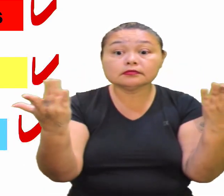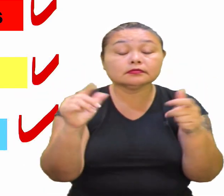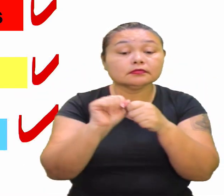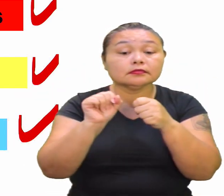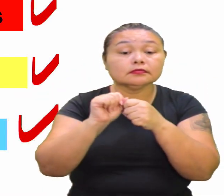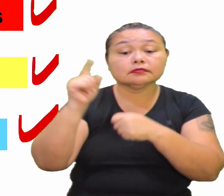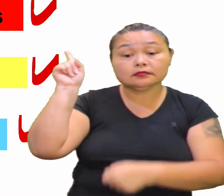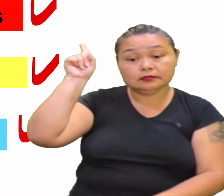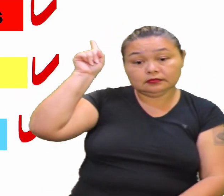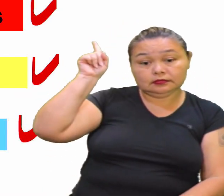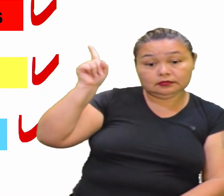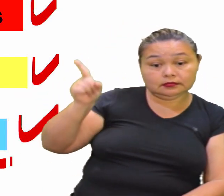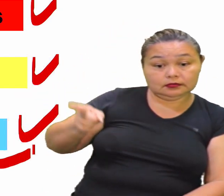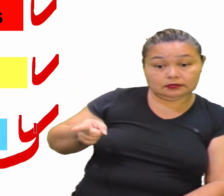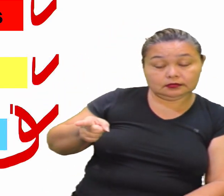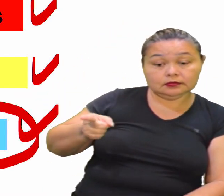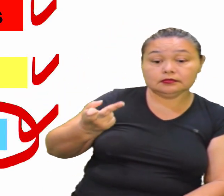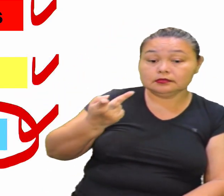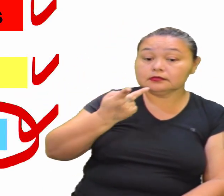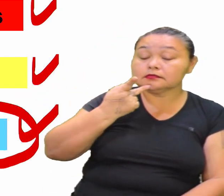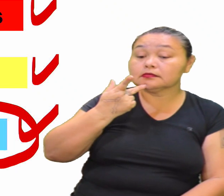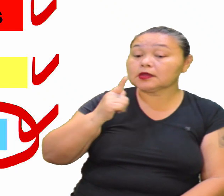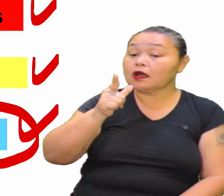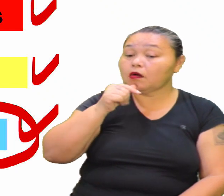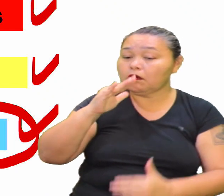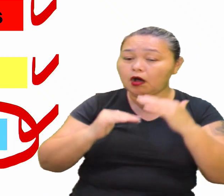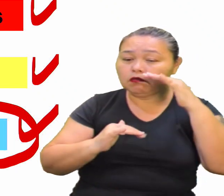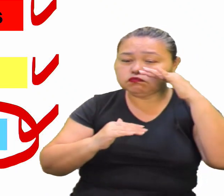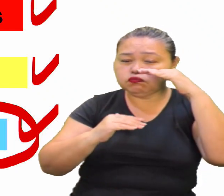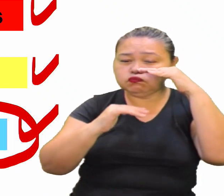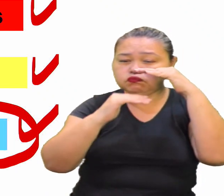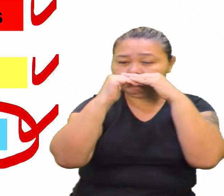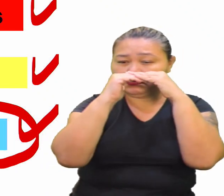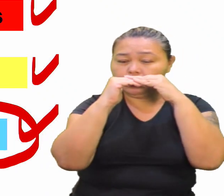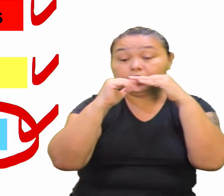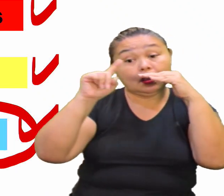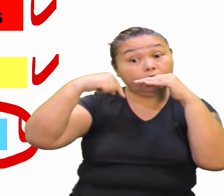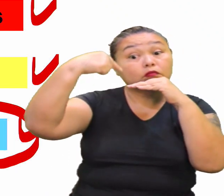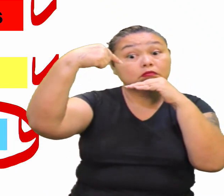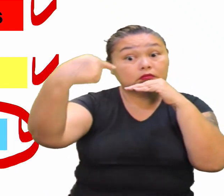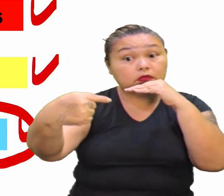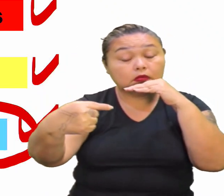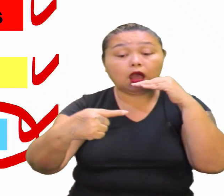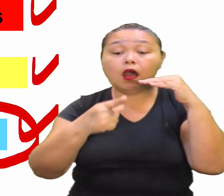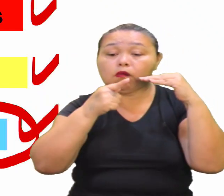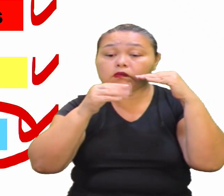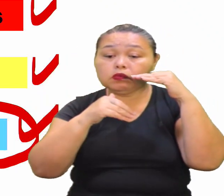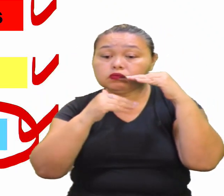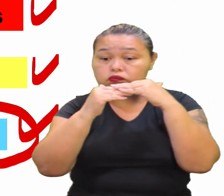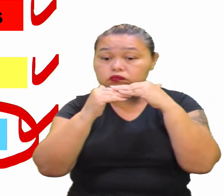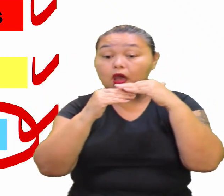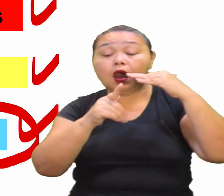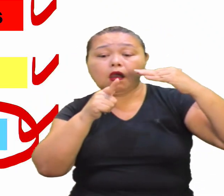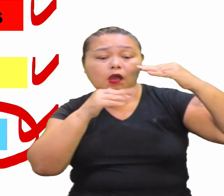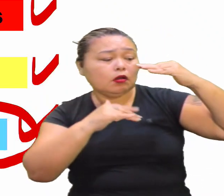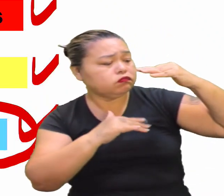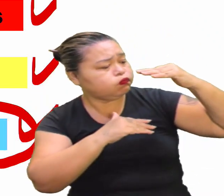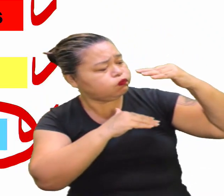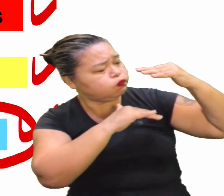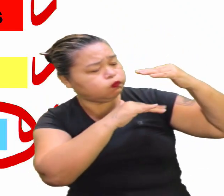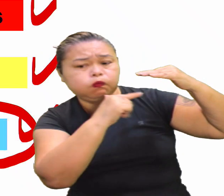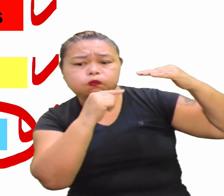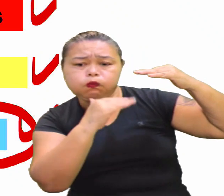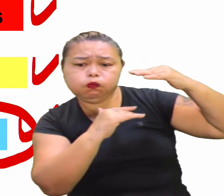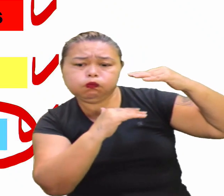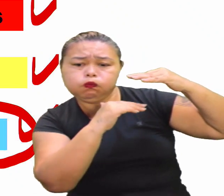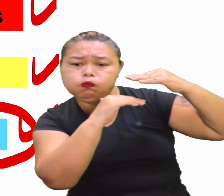todos esses elementos, né Quando a fala aqui de enchentes Tem o pós-enchente, né professora? A enchente vai trazer com que